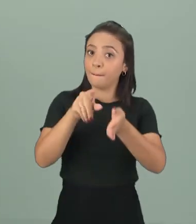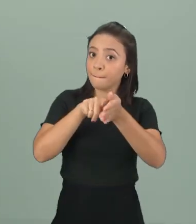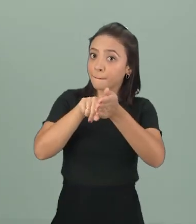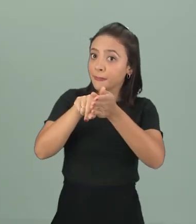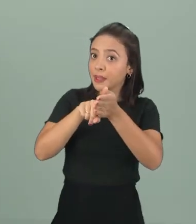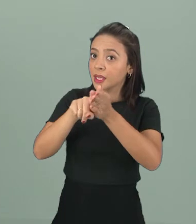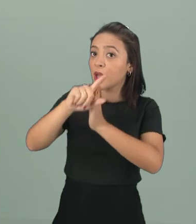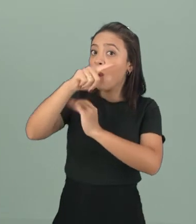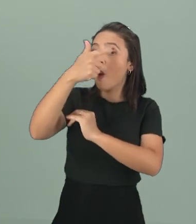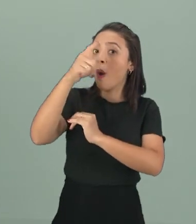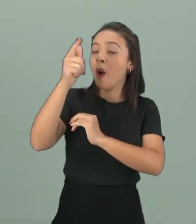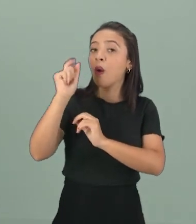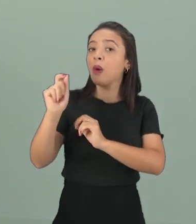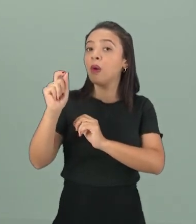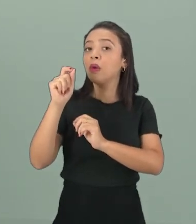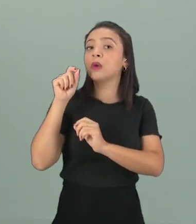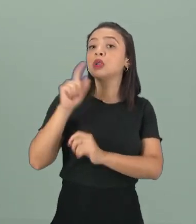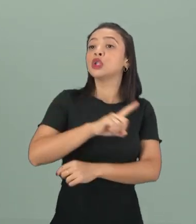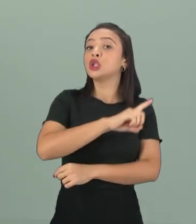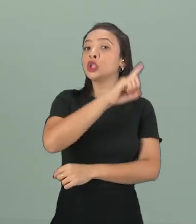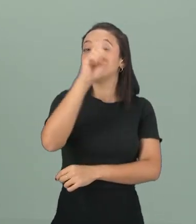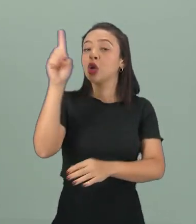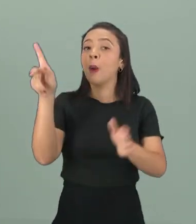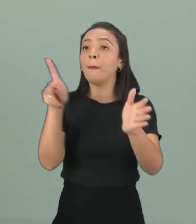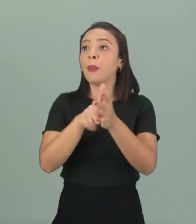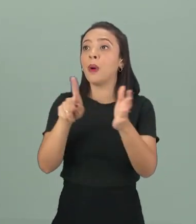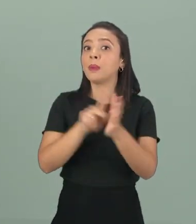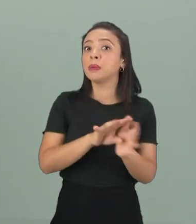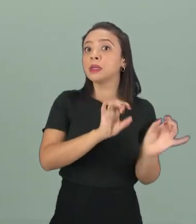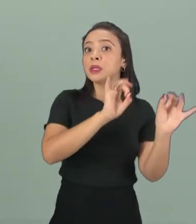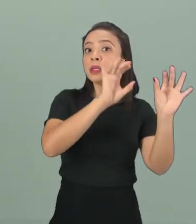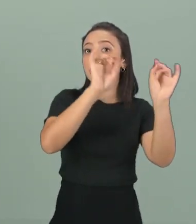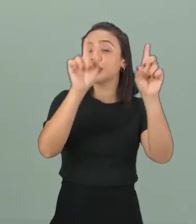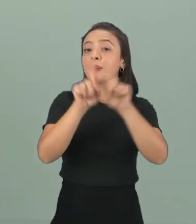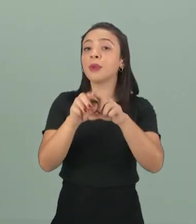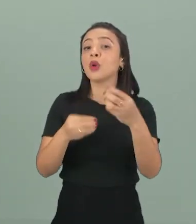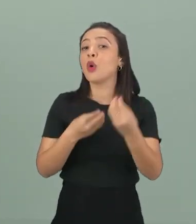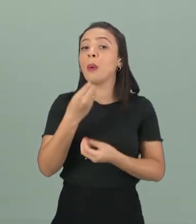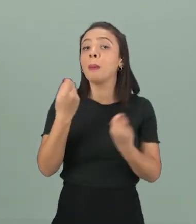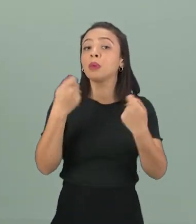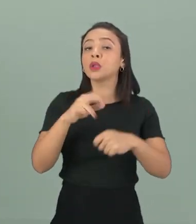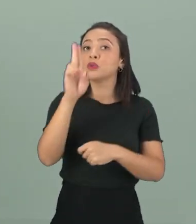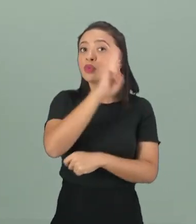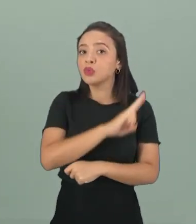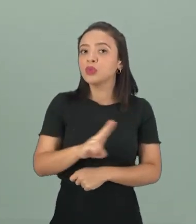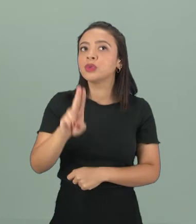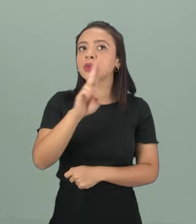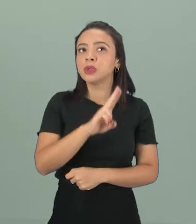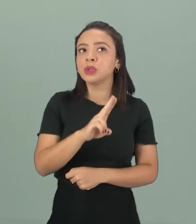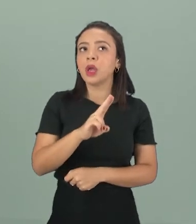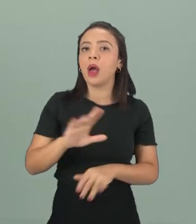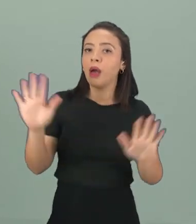Pesquisar outras datas comemorativas e como usar saudações para esses dias, ok? Bom,